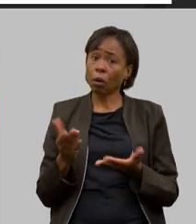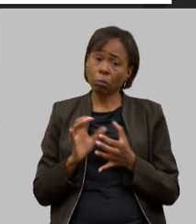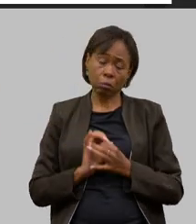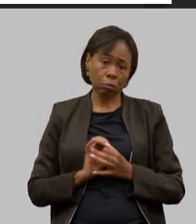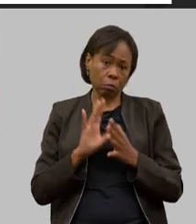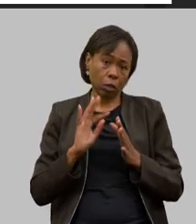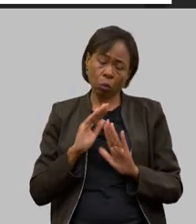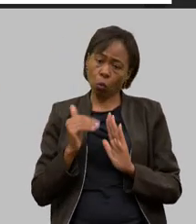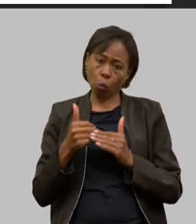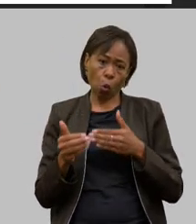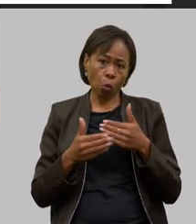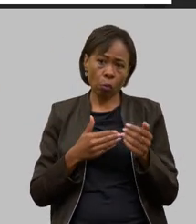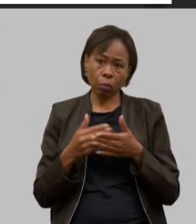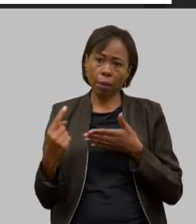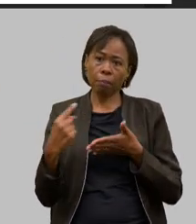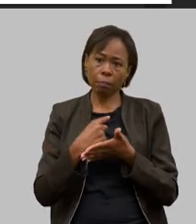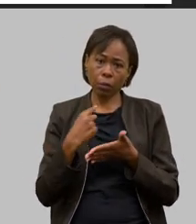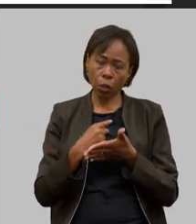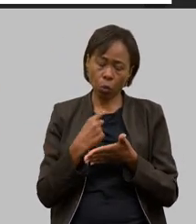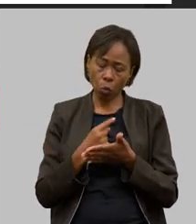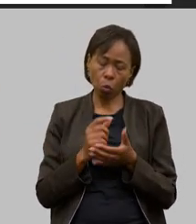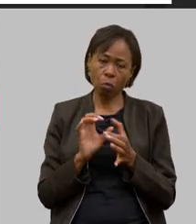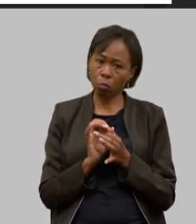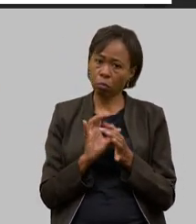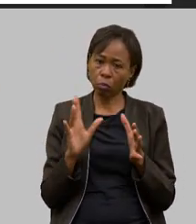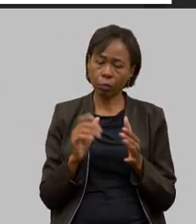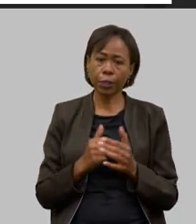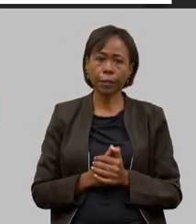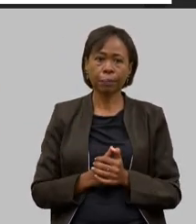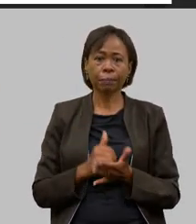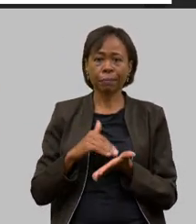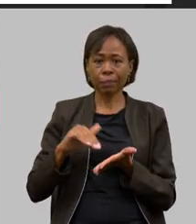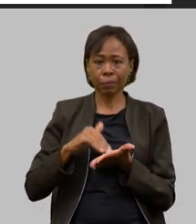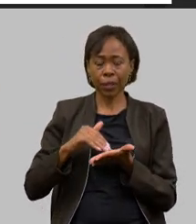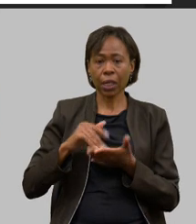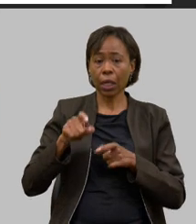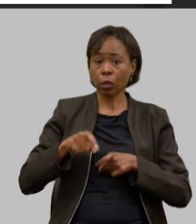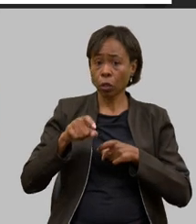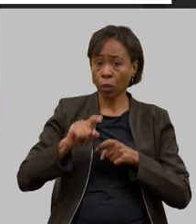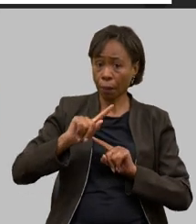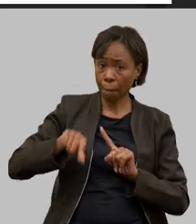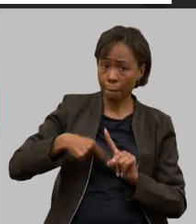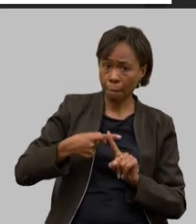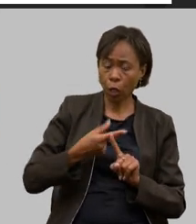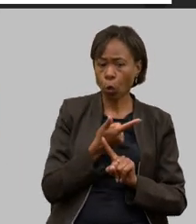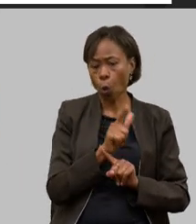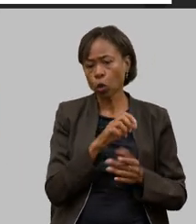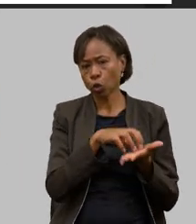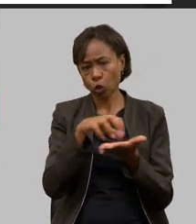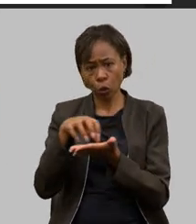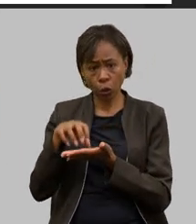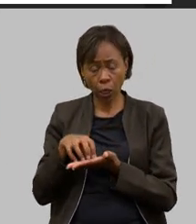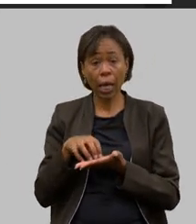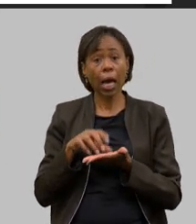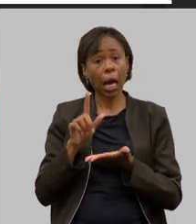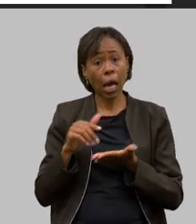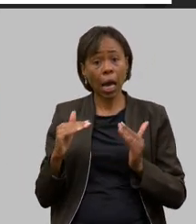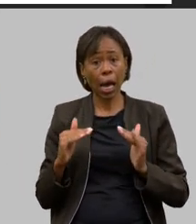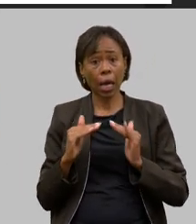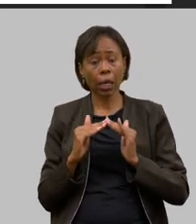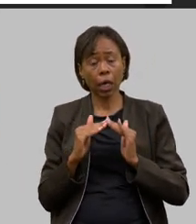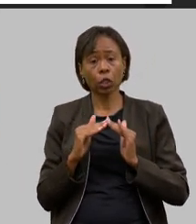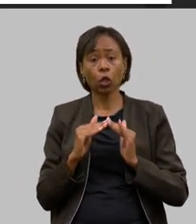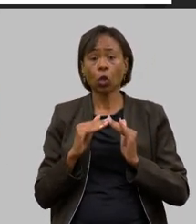todas as perguntas que quiserem ser feitas aqui secretaria da agricultura junto com as vinculadas é a casa do produtor rural em Minas